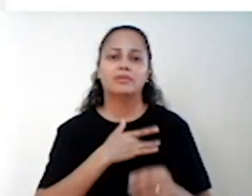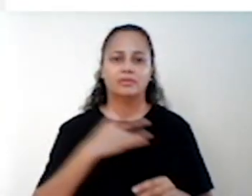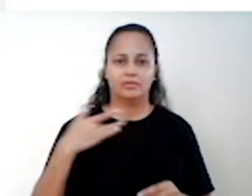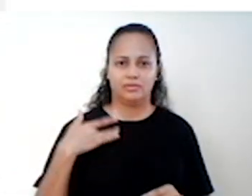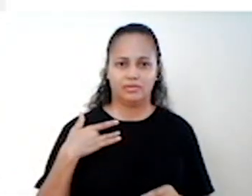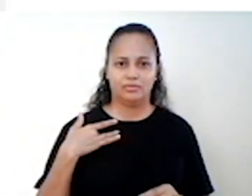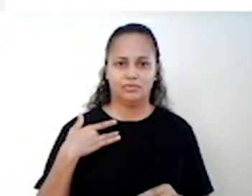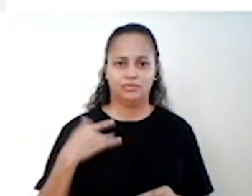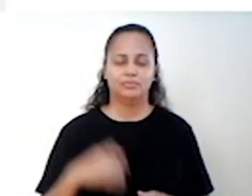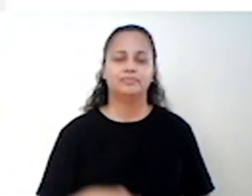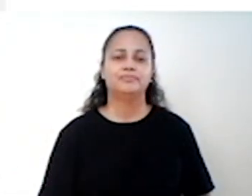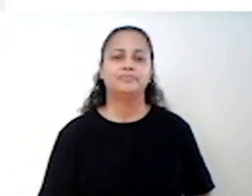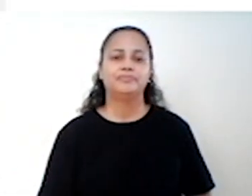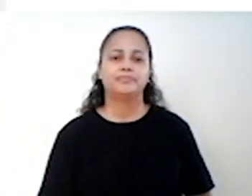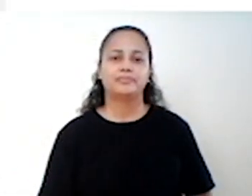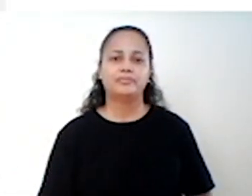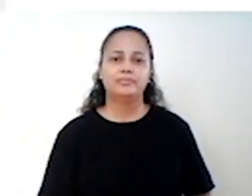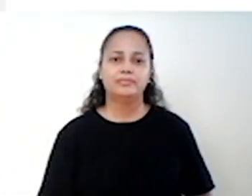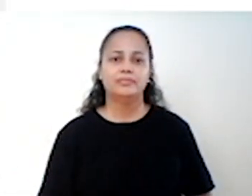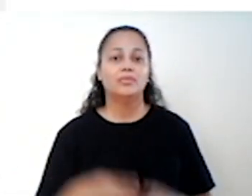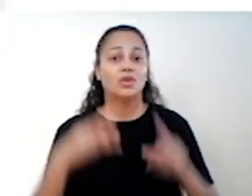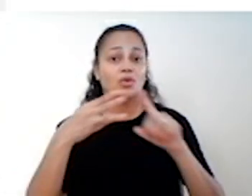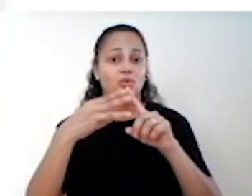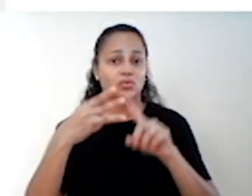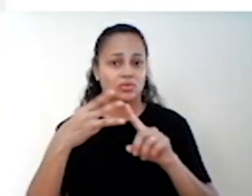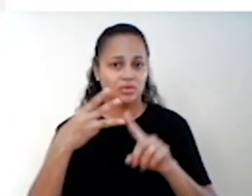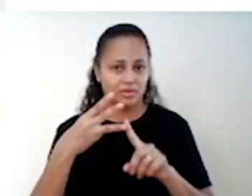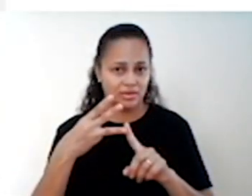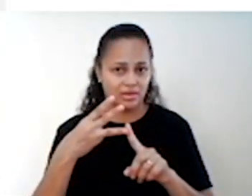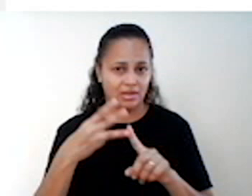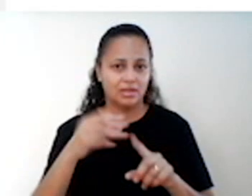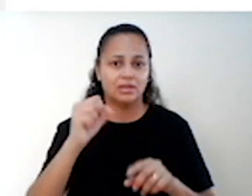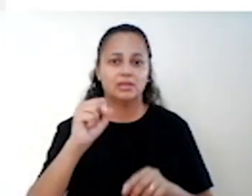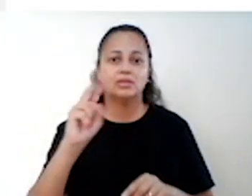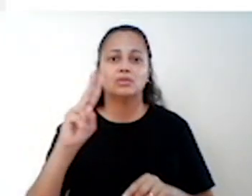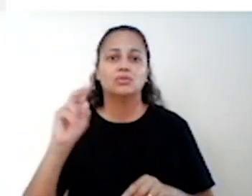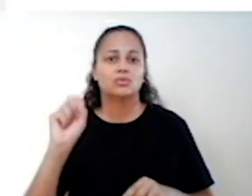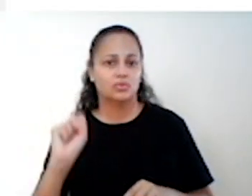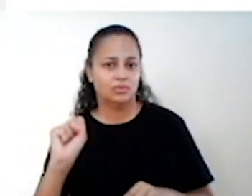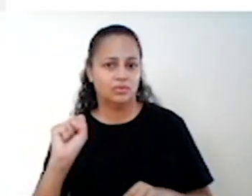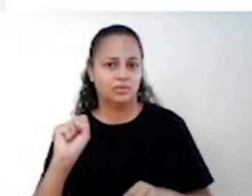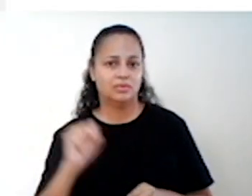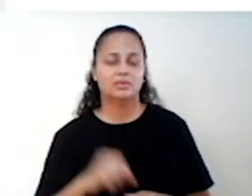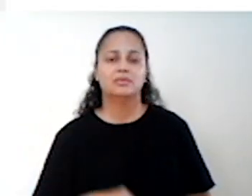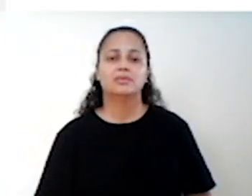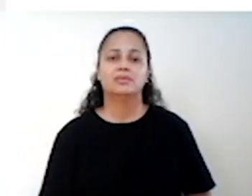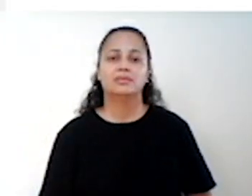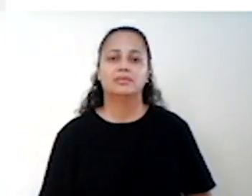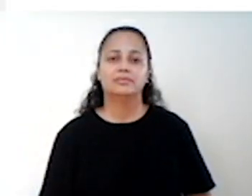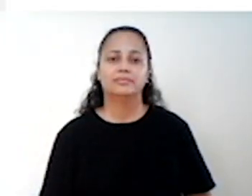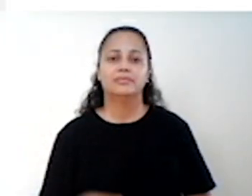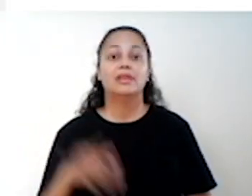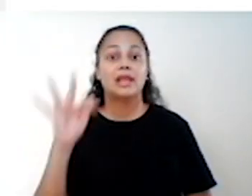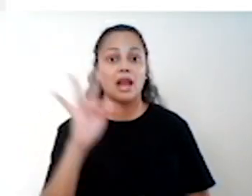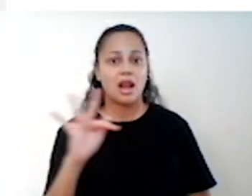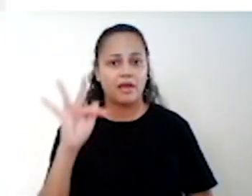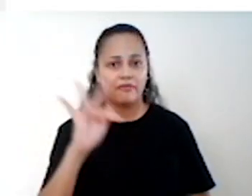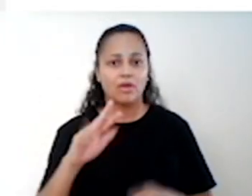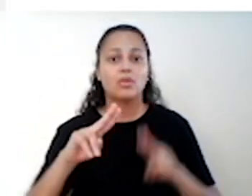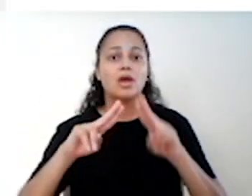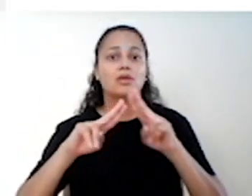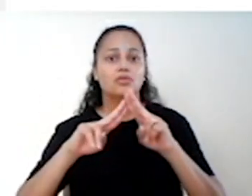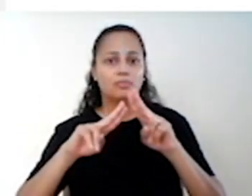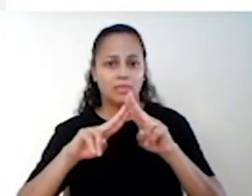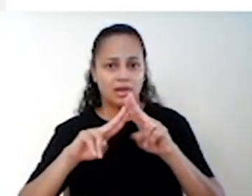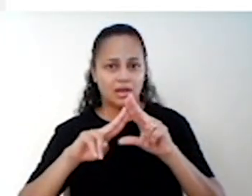UBSs, que são as Unidades Básicas de Saúde. Os três são do Sistema Único de Saúde, o SUS. Na